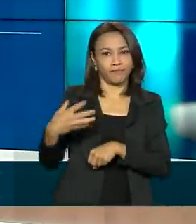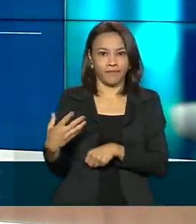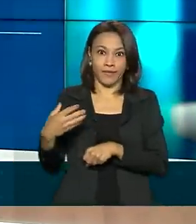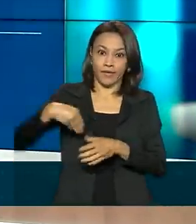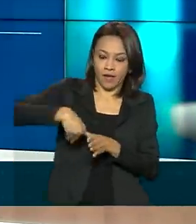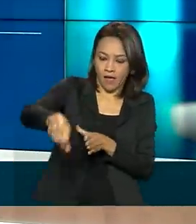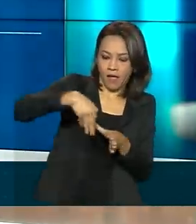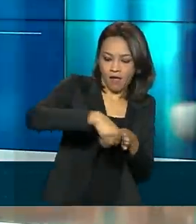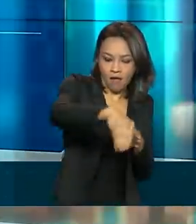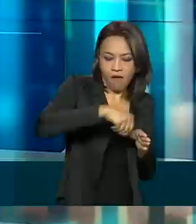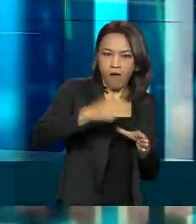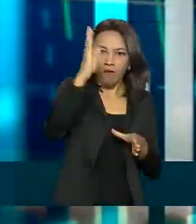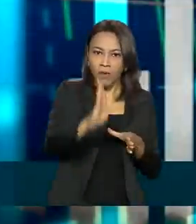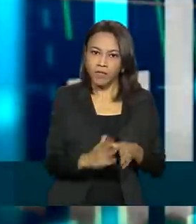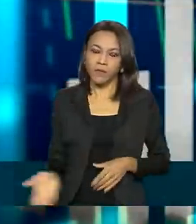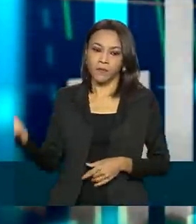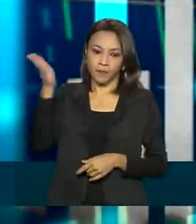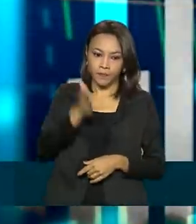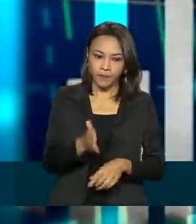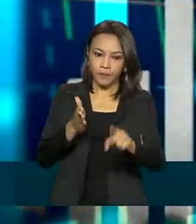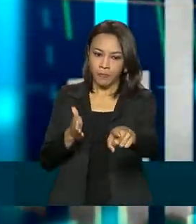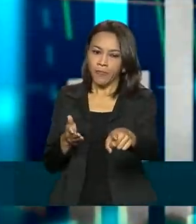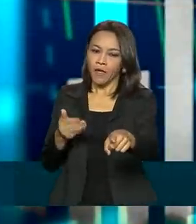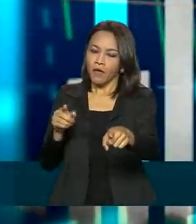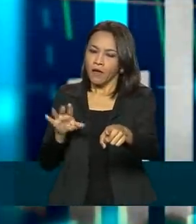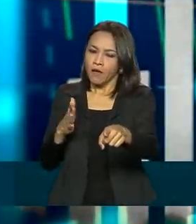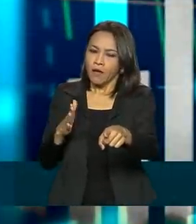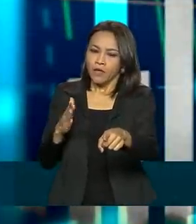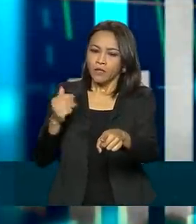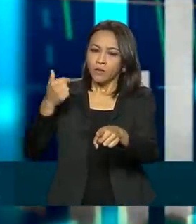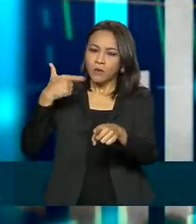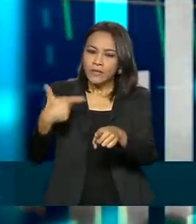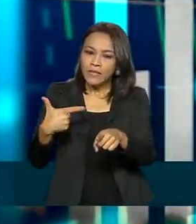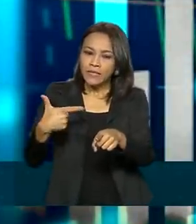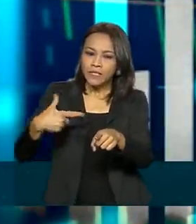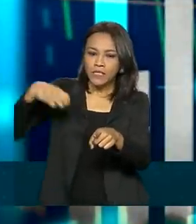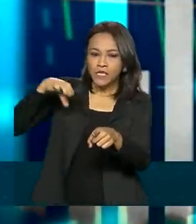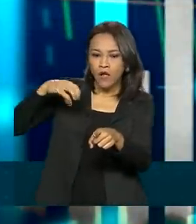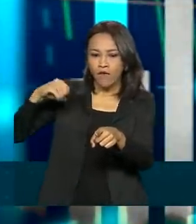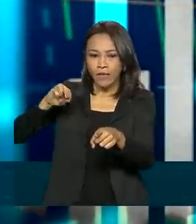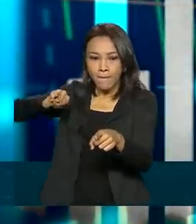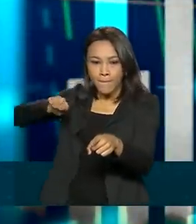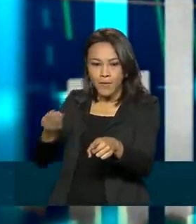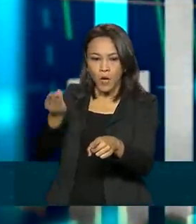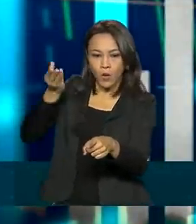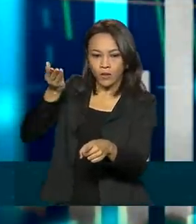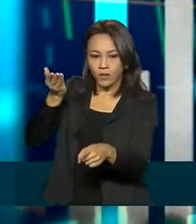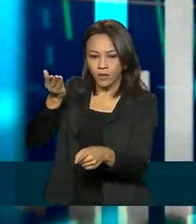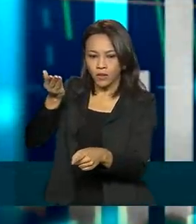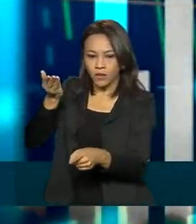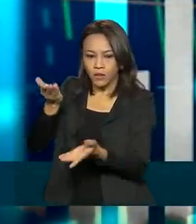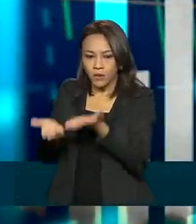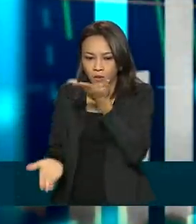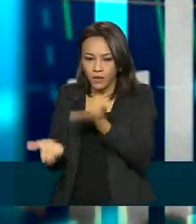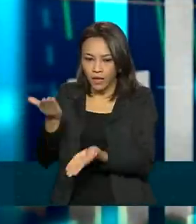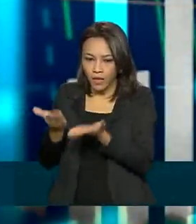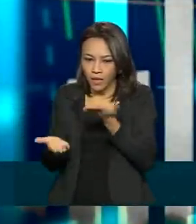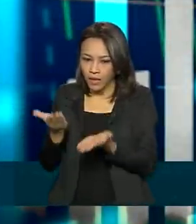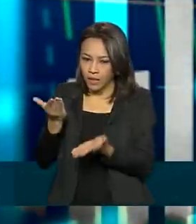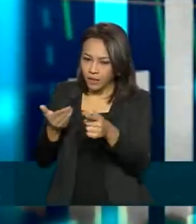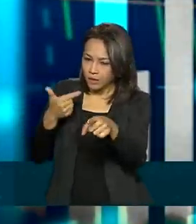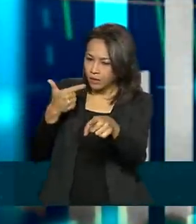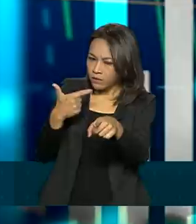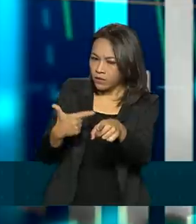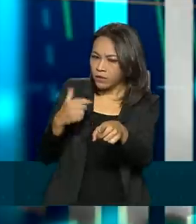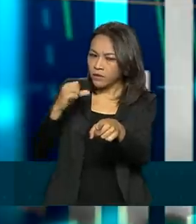brasileira de grãos. A produção deve chegar a alguma coisa em torno de 290 milhões de toneladas. 289,8